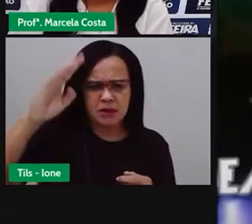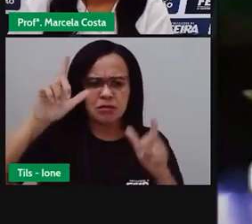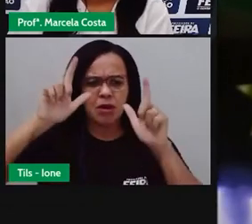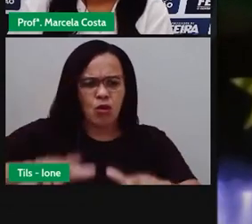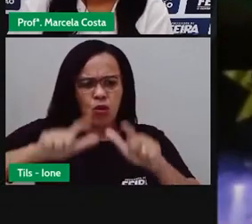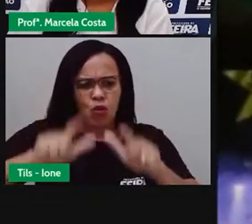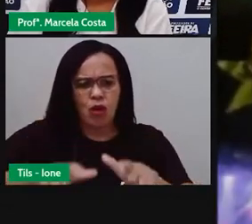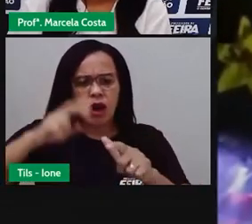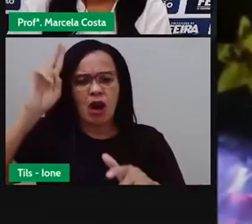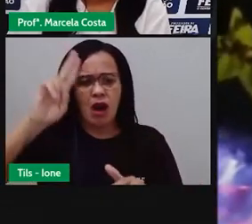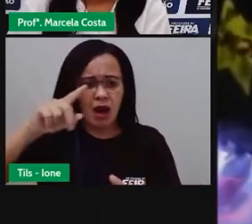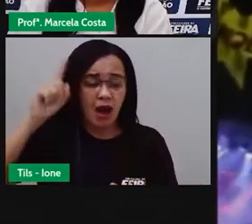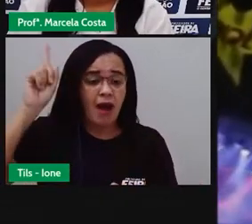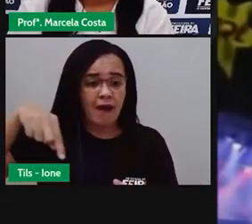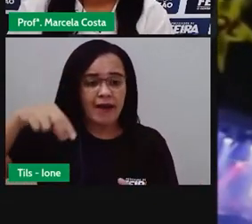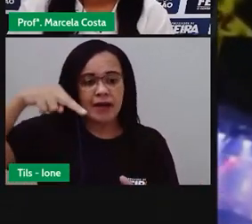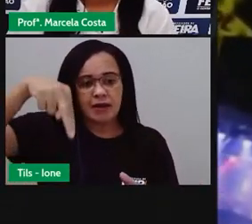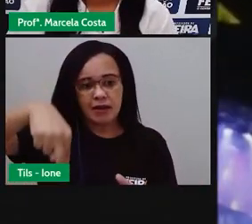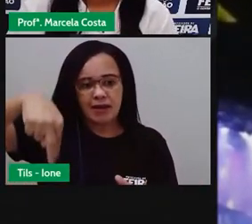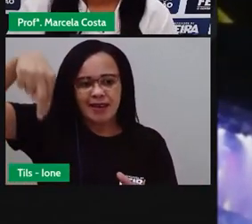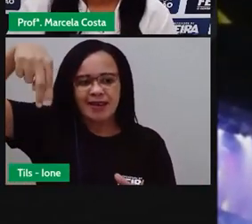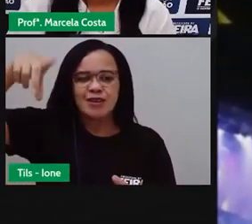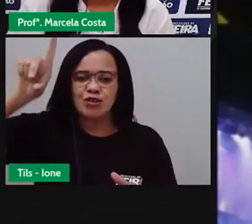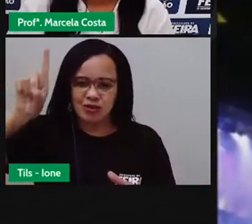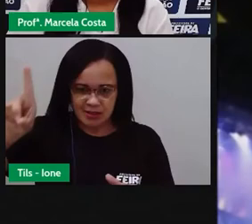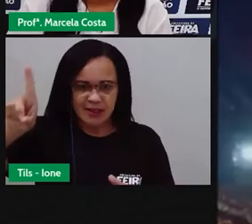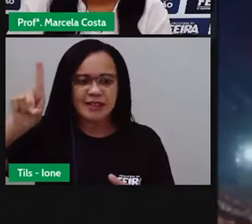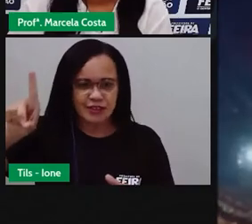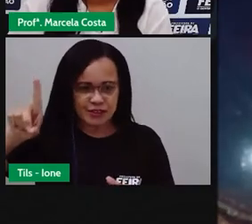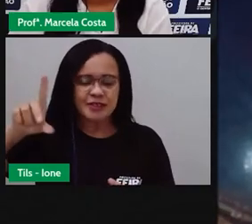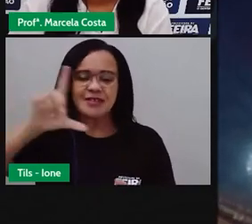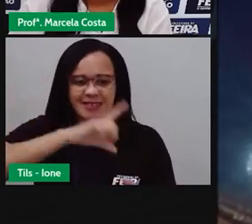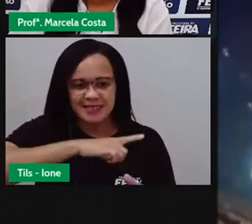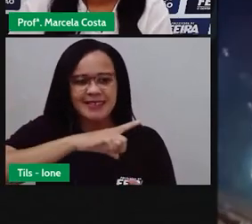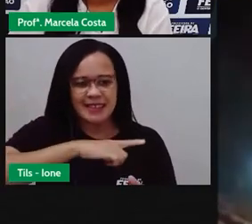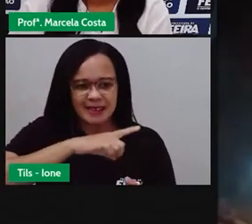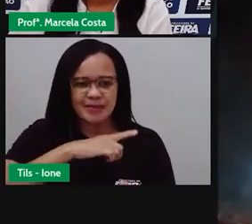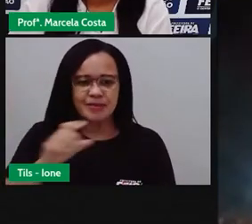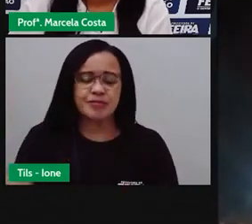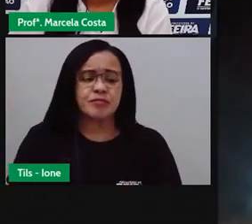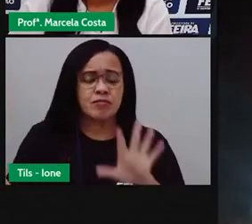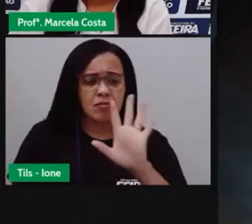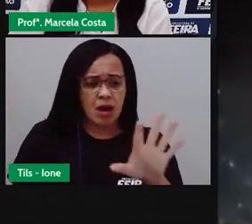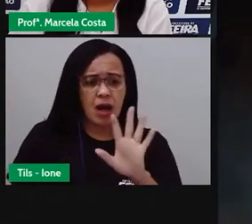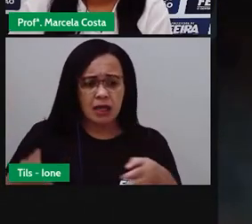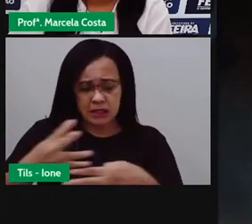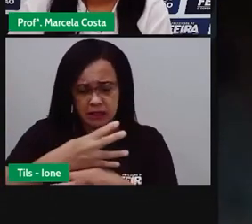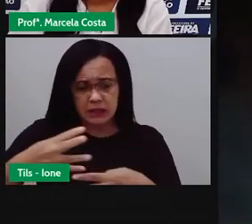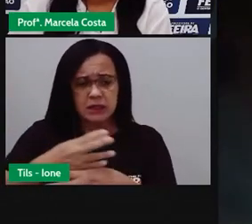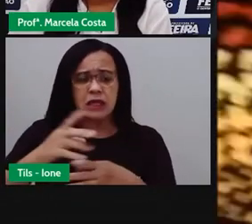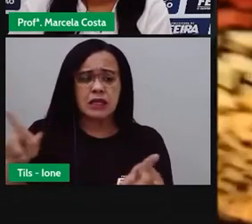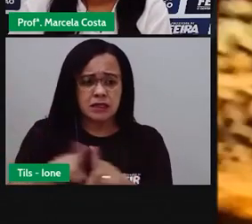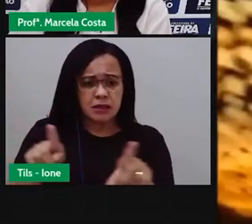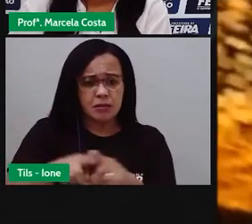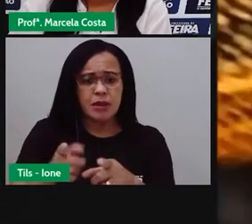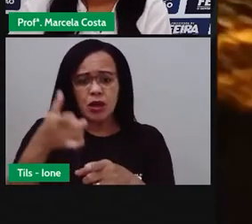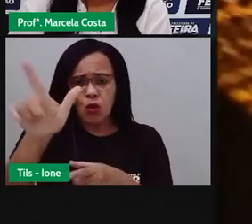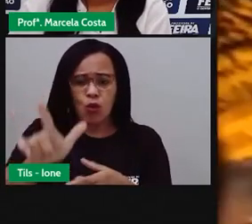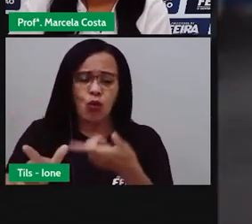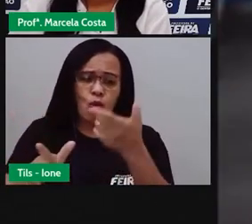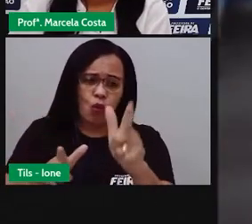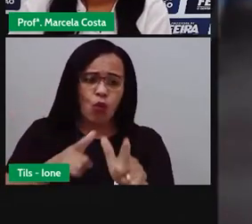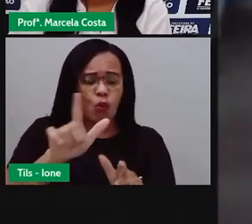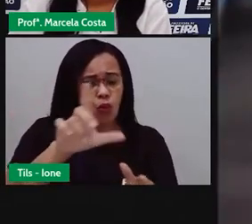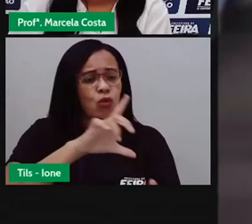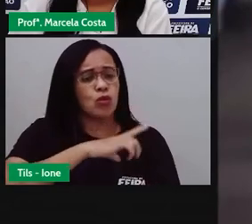para a cidade de Campina Grande da Paraíba e Caruaru, em Pernambuco. Em toda a região, as festas do mês de junho são